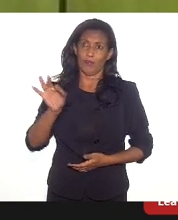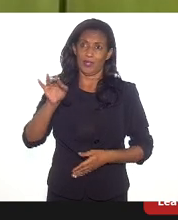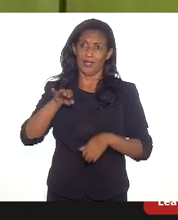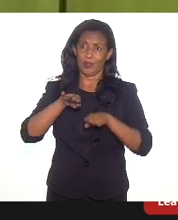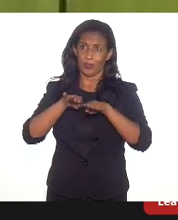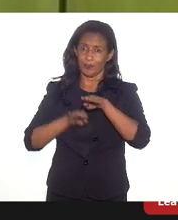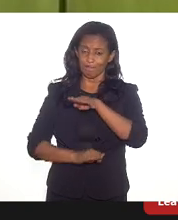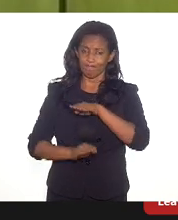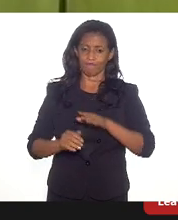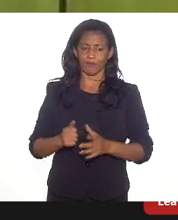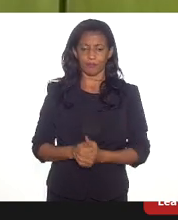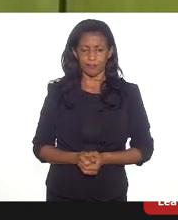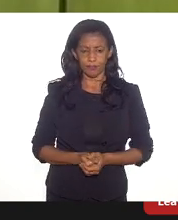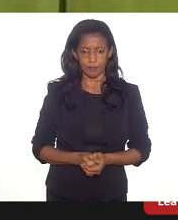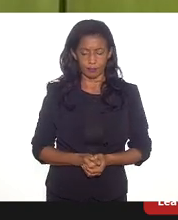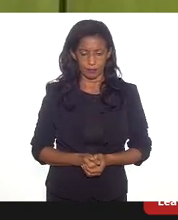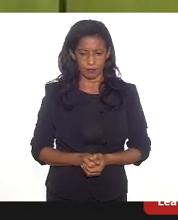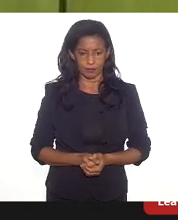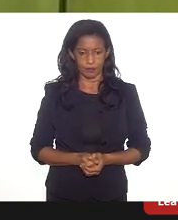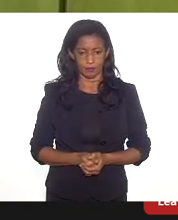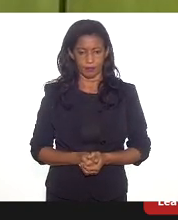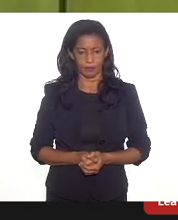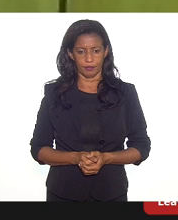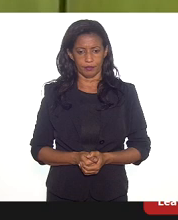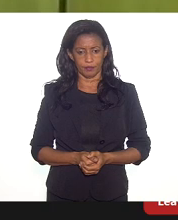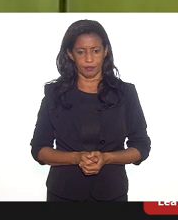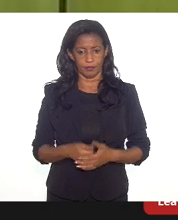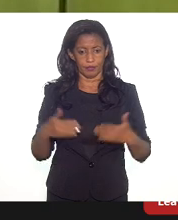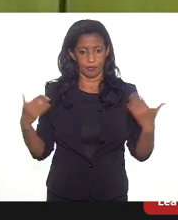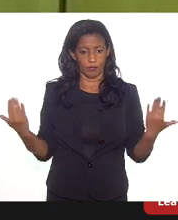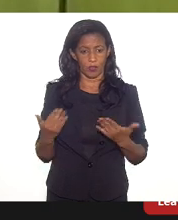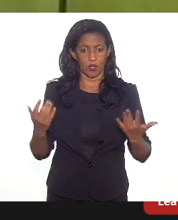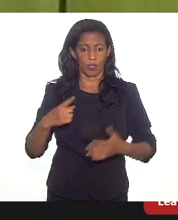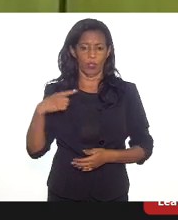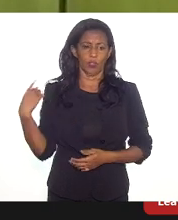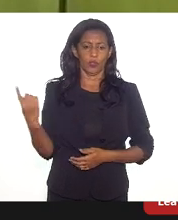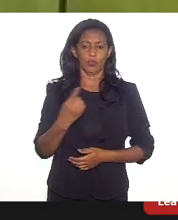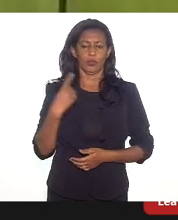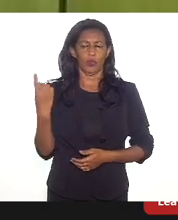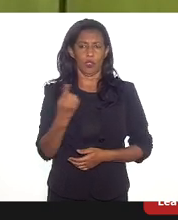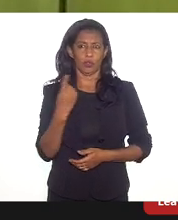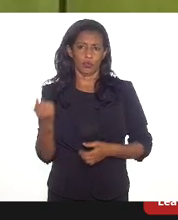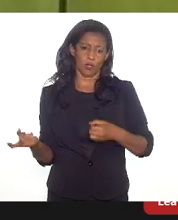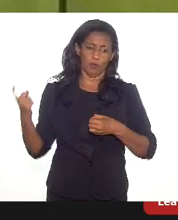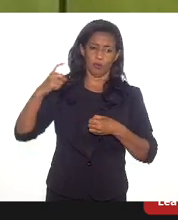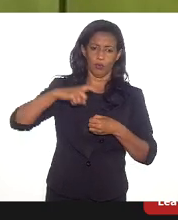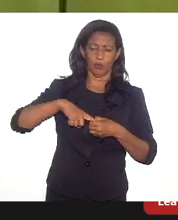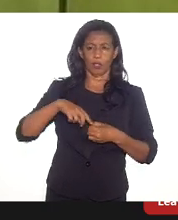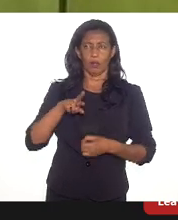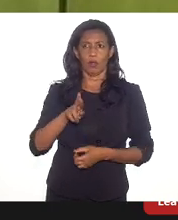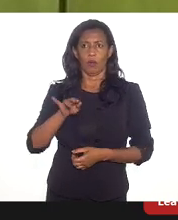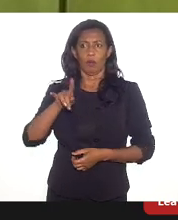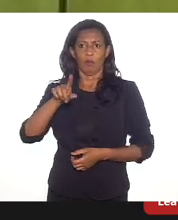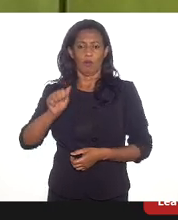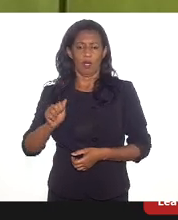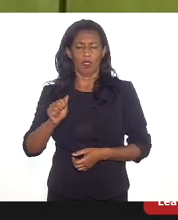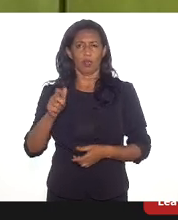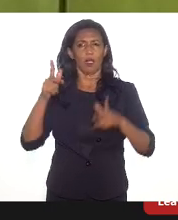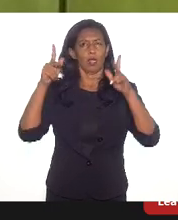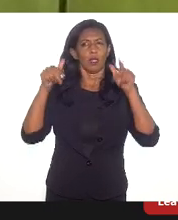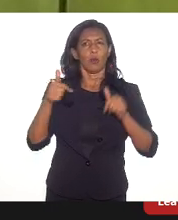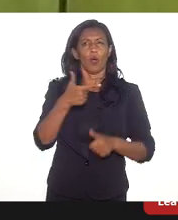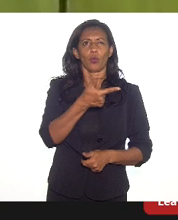renda, de PIB per capita, na verdade. Hoje nós estamos voltando a uma renda equivalente ao ano de